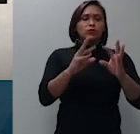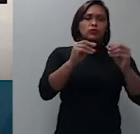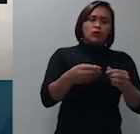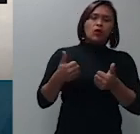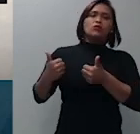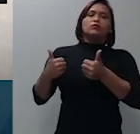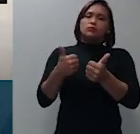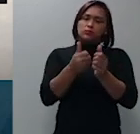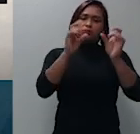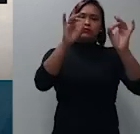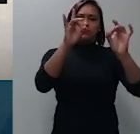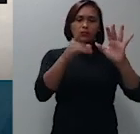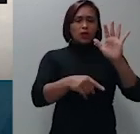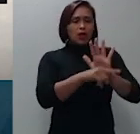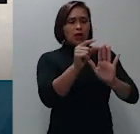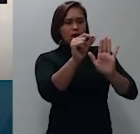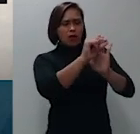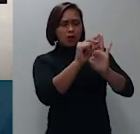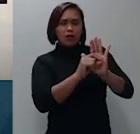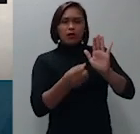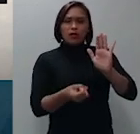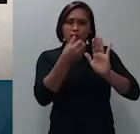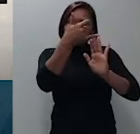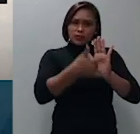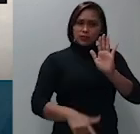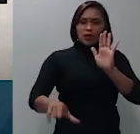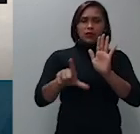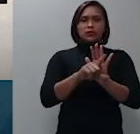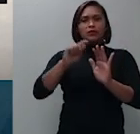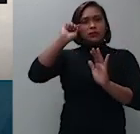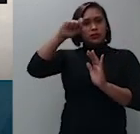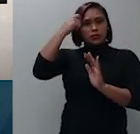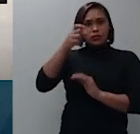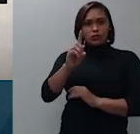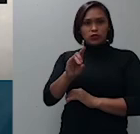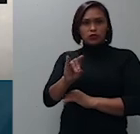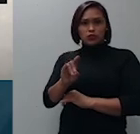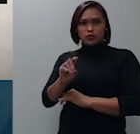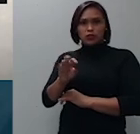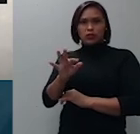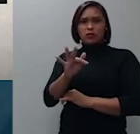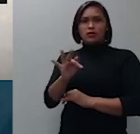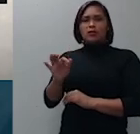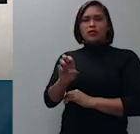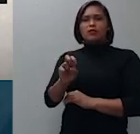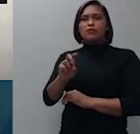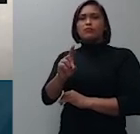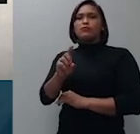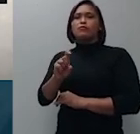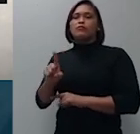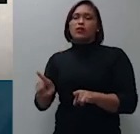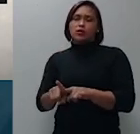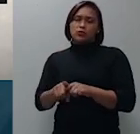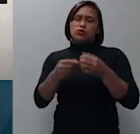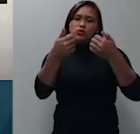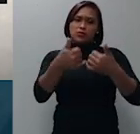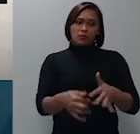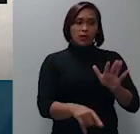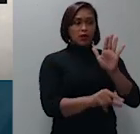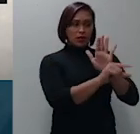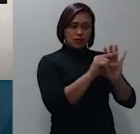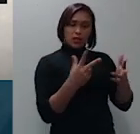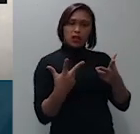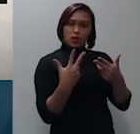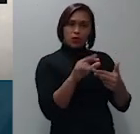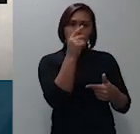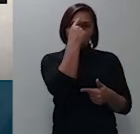mencionei a lição de viver de Fred Dier exatamente nessa linha diante